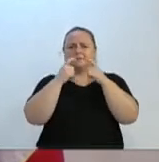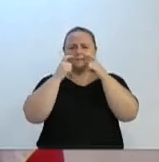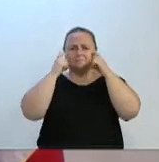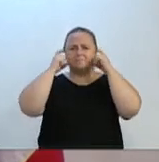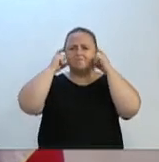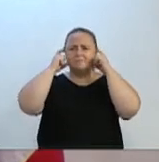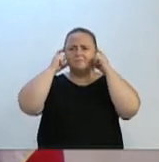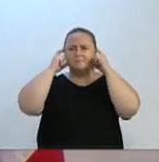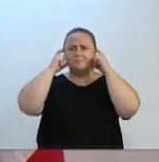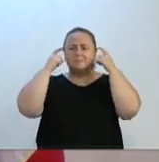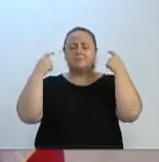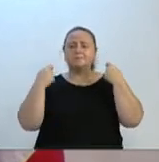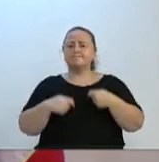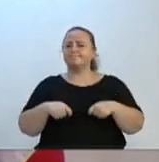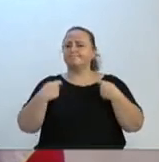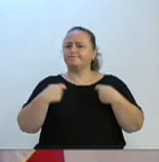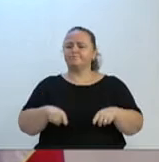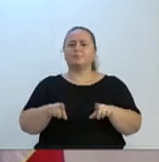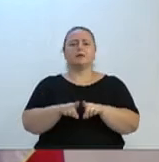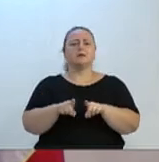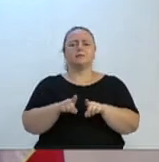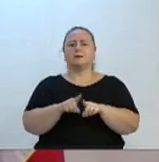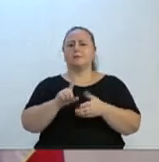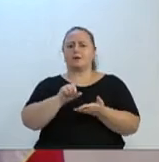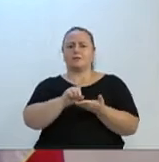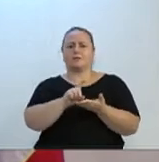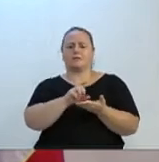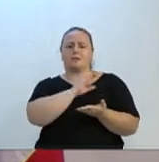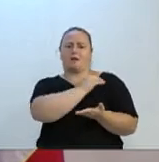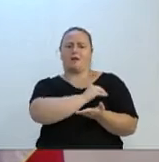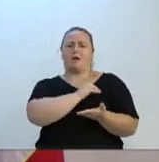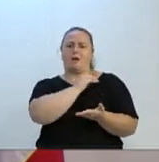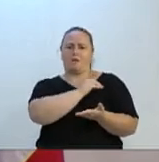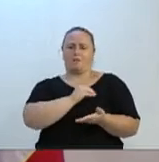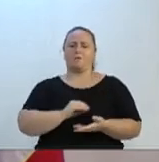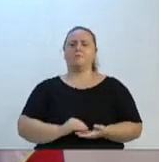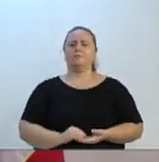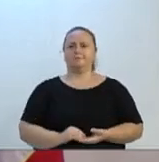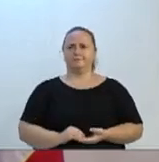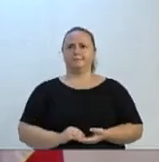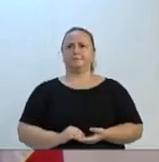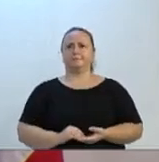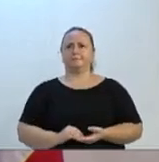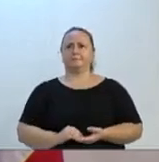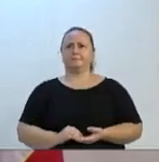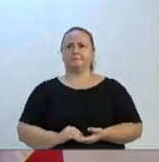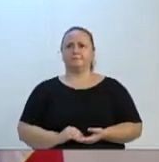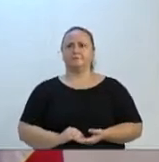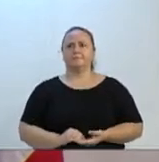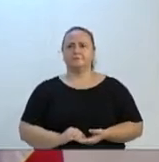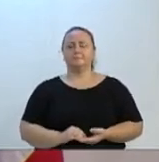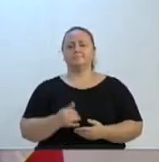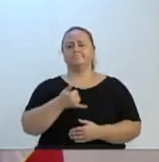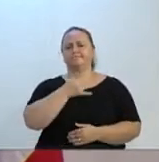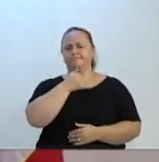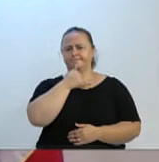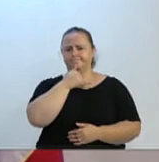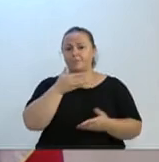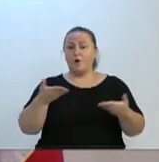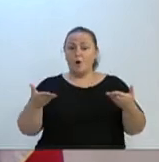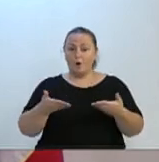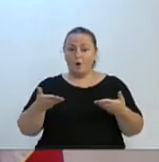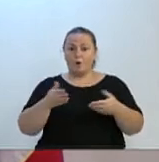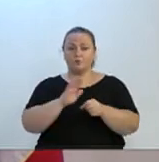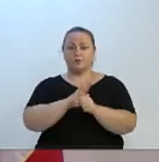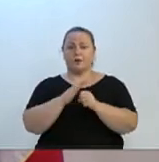máscara e não deixe de utilizar o álcool gel. Eu ainda, infelizmente, caminhando pelos bairros aqui